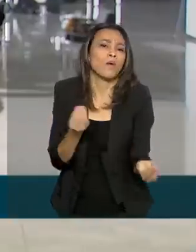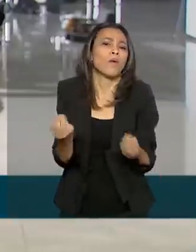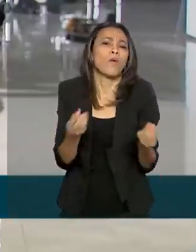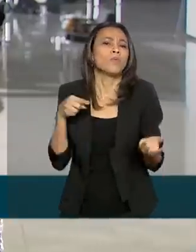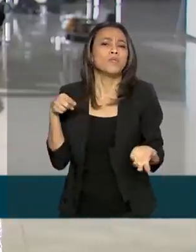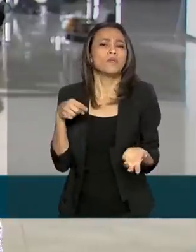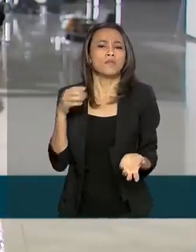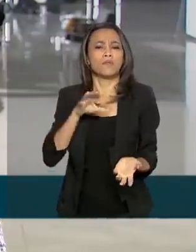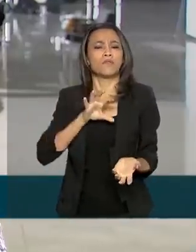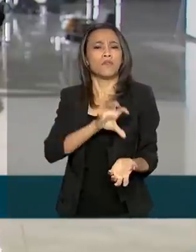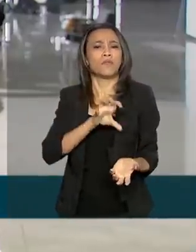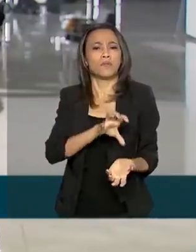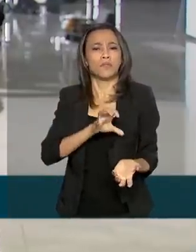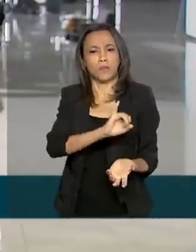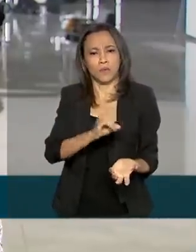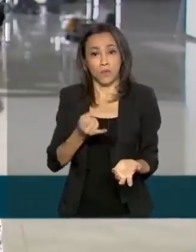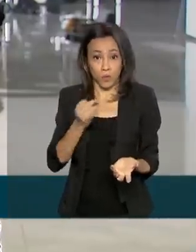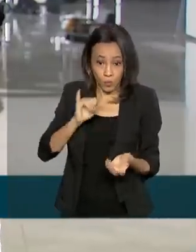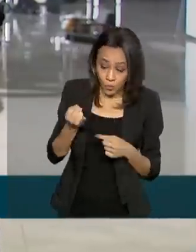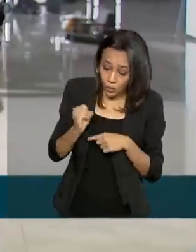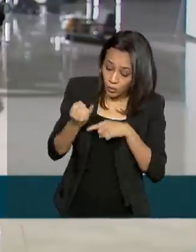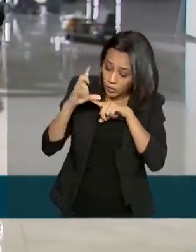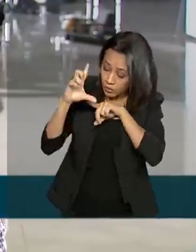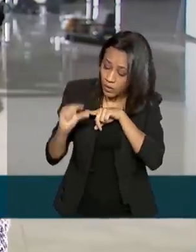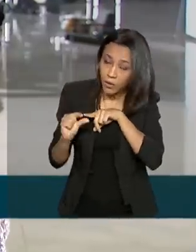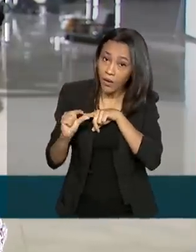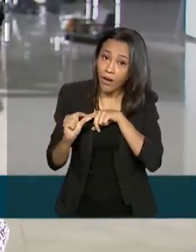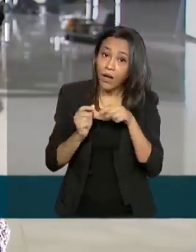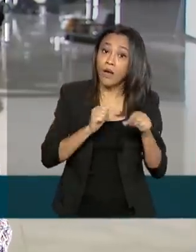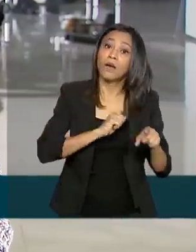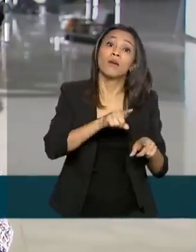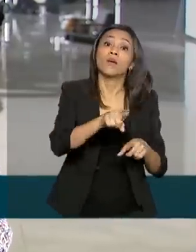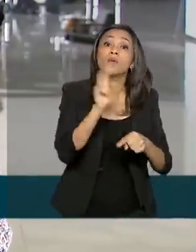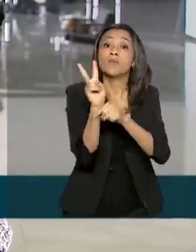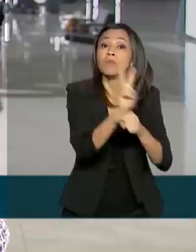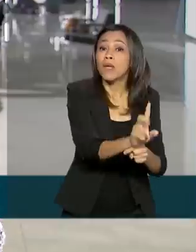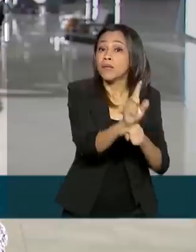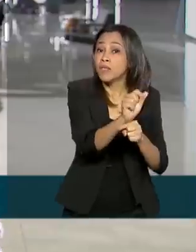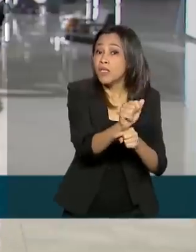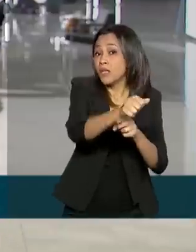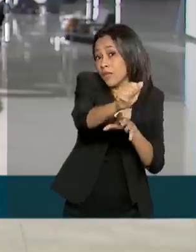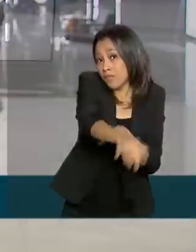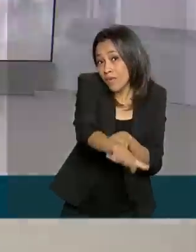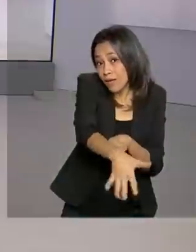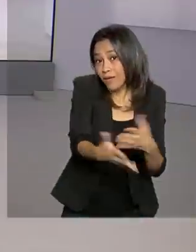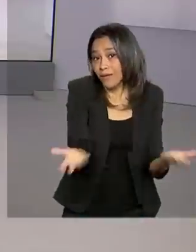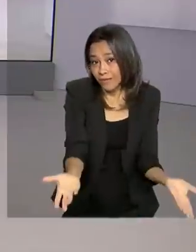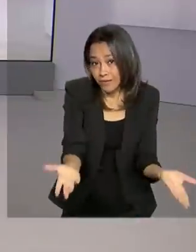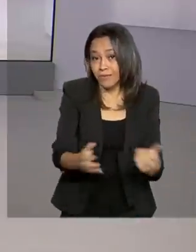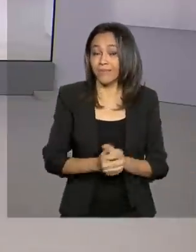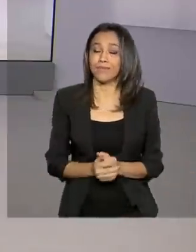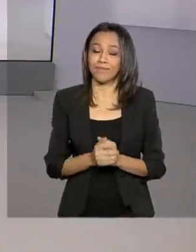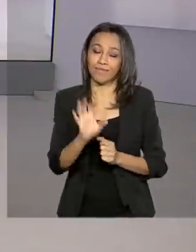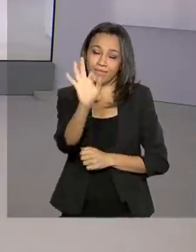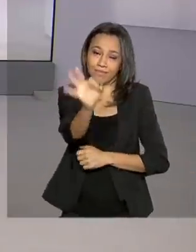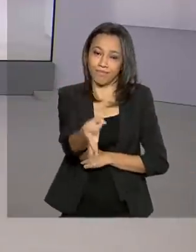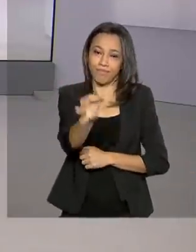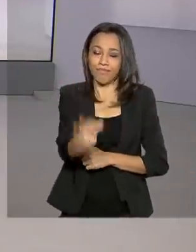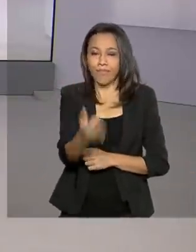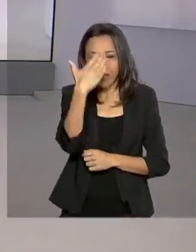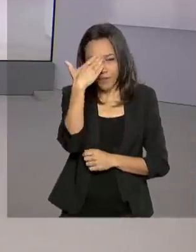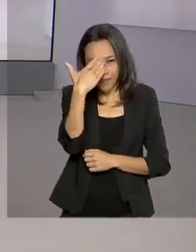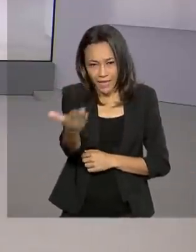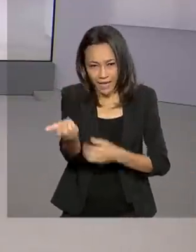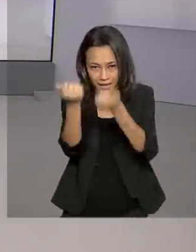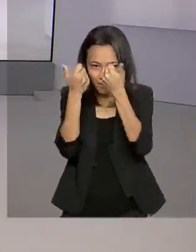impactar? Com os juros mais baixos, os empréstimos ficam mais baratos. Carla. Tá certo, Luciana. Muito obrigada, então, pelas suas